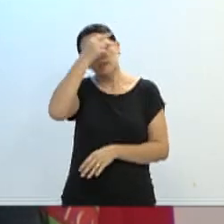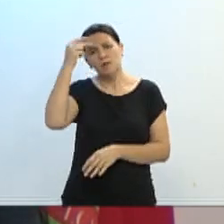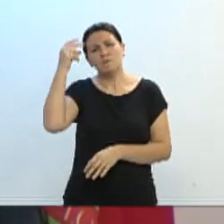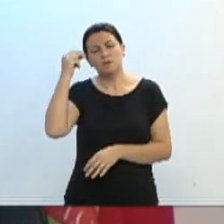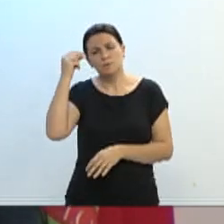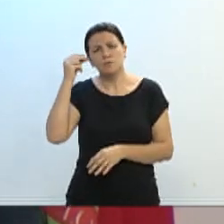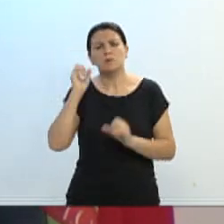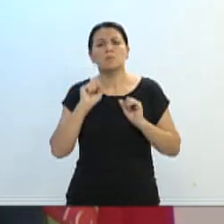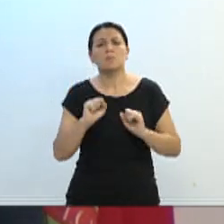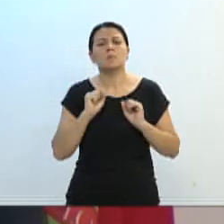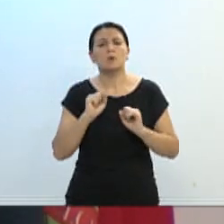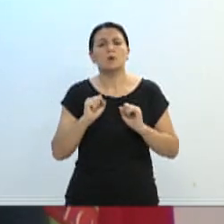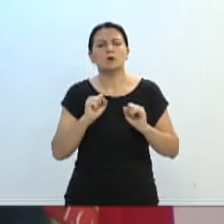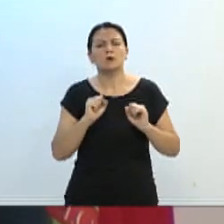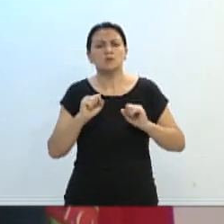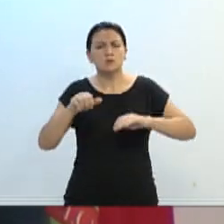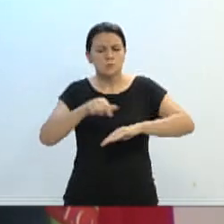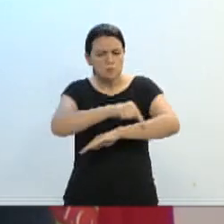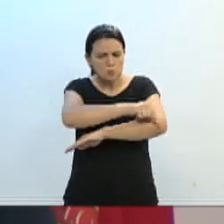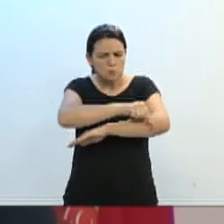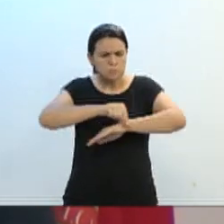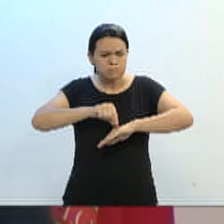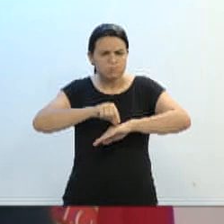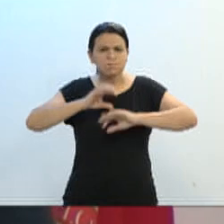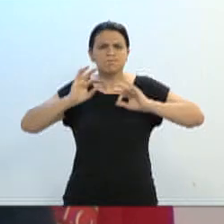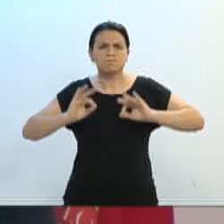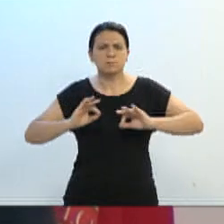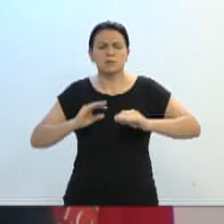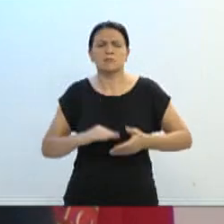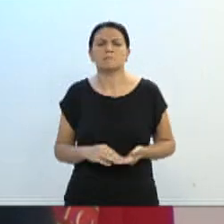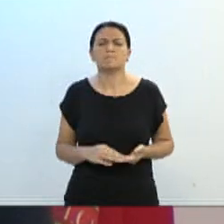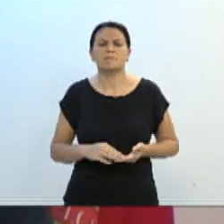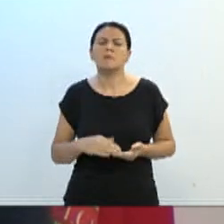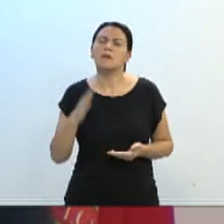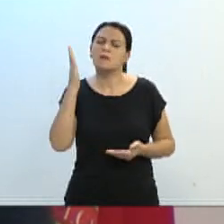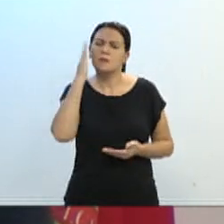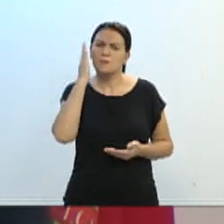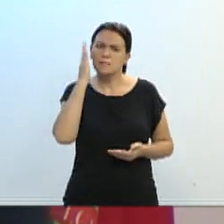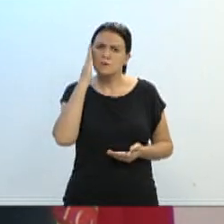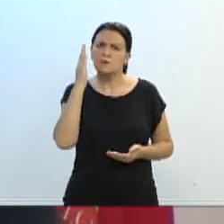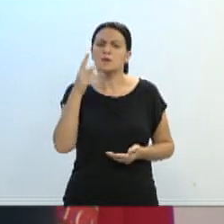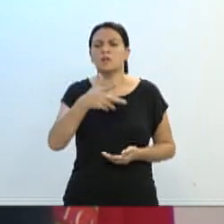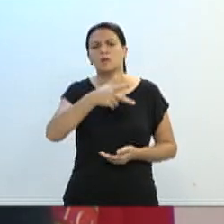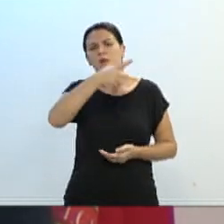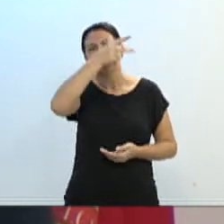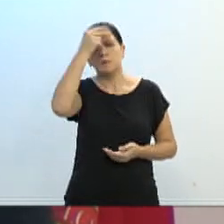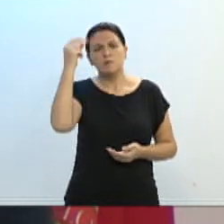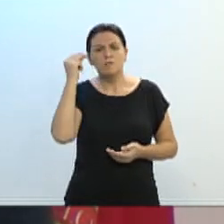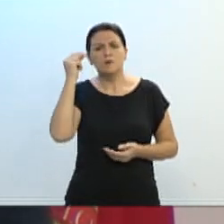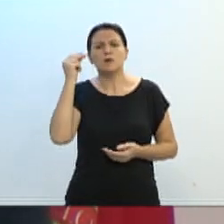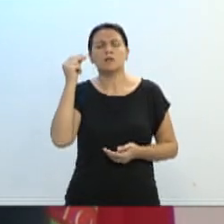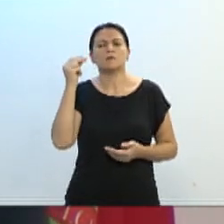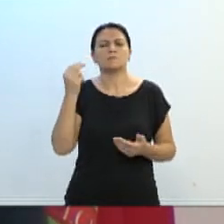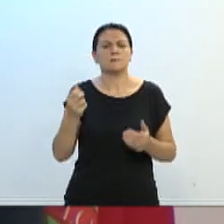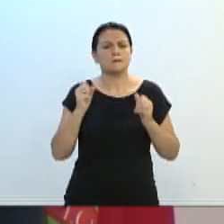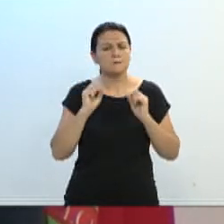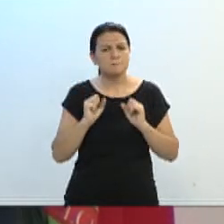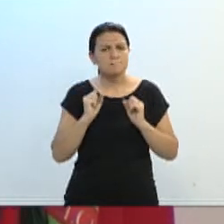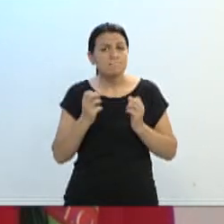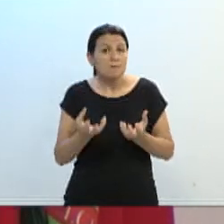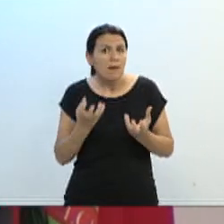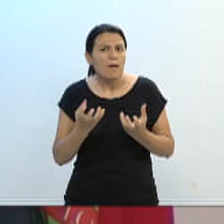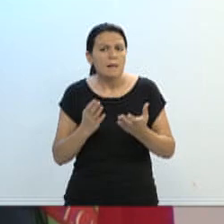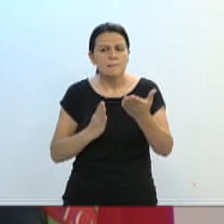para que seja também pavimentado. Eu sei da vontade do nosso prefeito Mário, da nossa vice Maria Regina, em